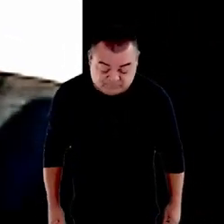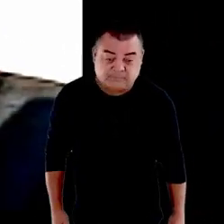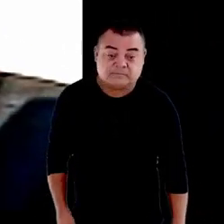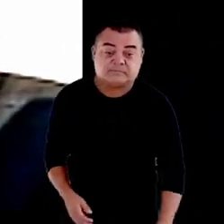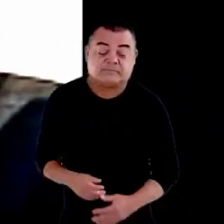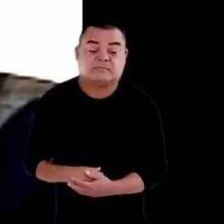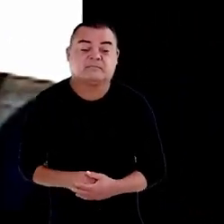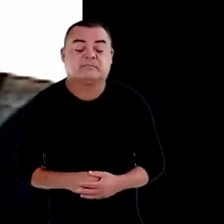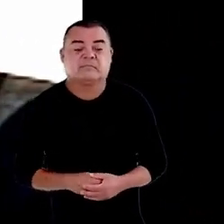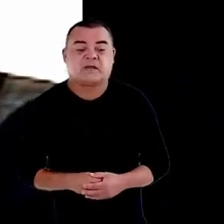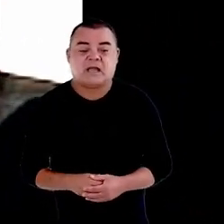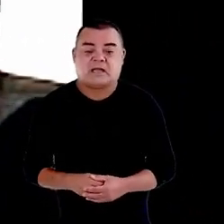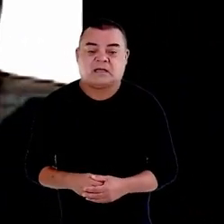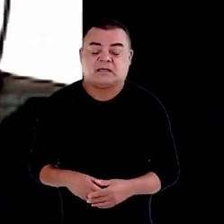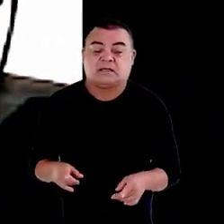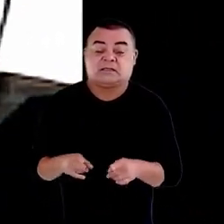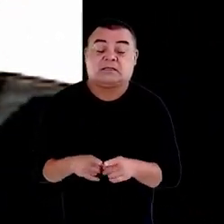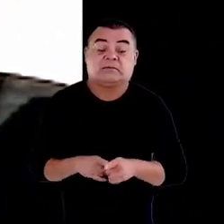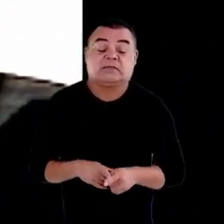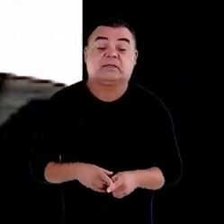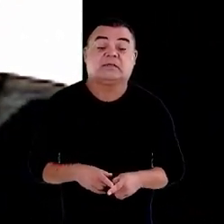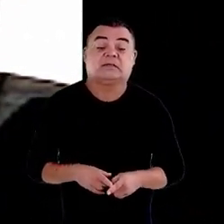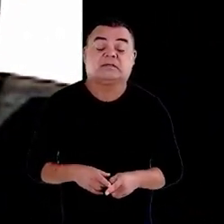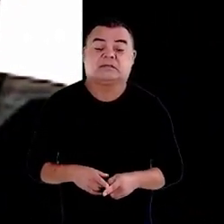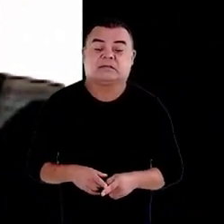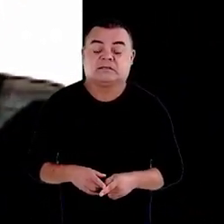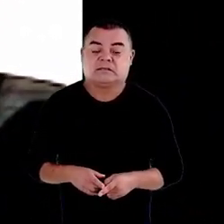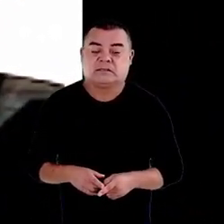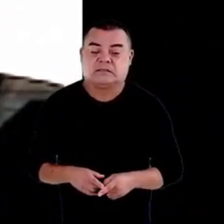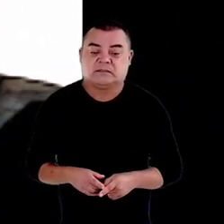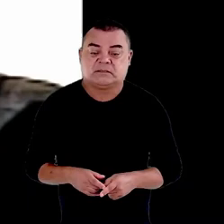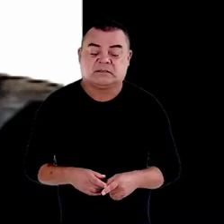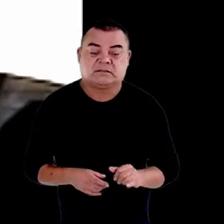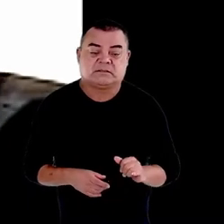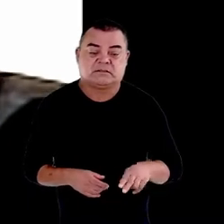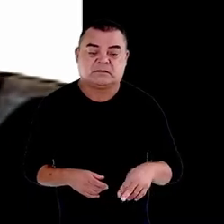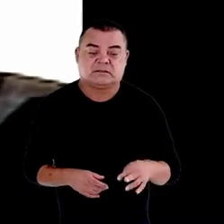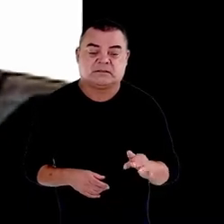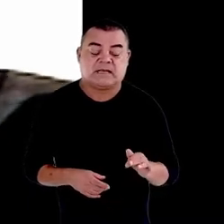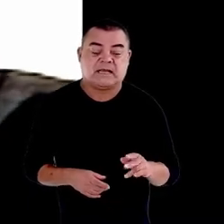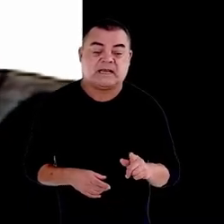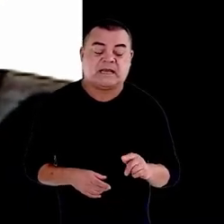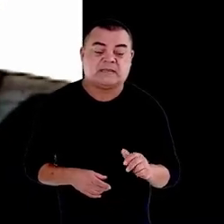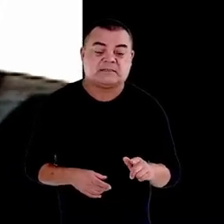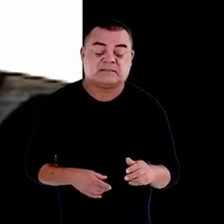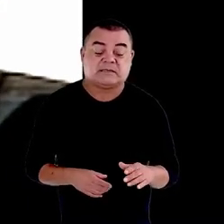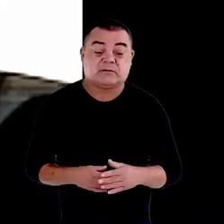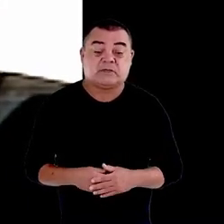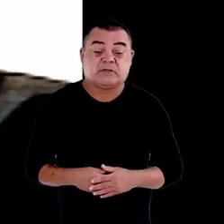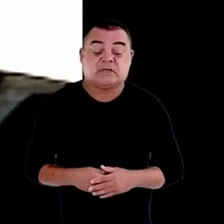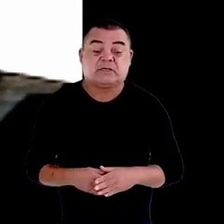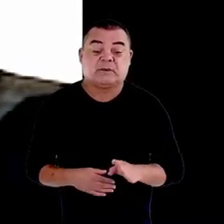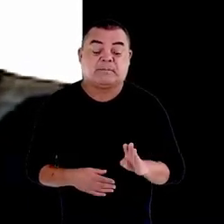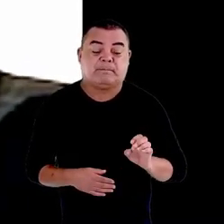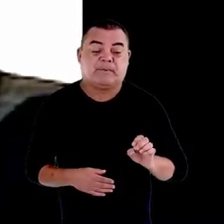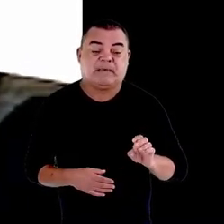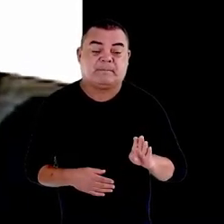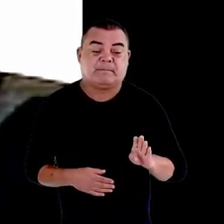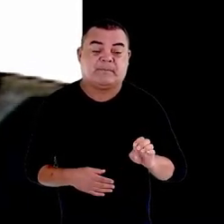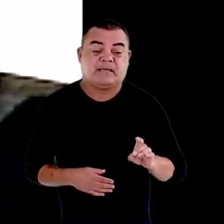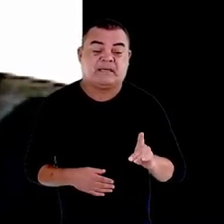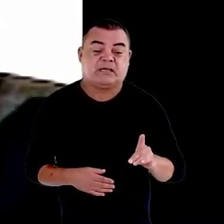bebedouros e torneiras em espaços públicos garante a oferta de três refeições principais assegura que seja